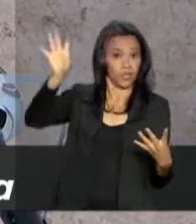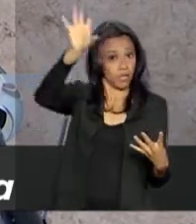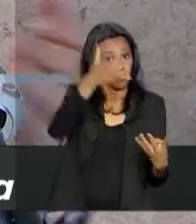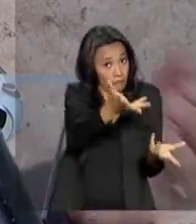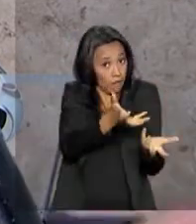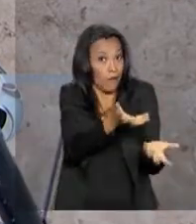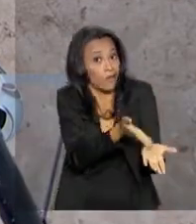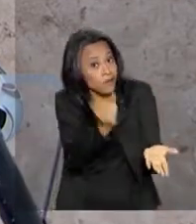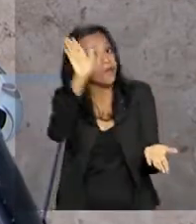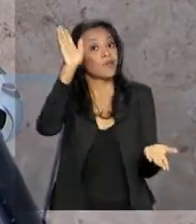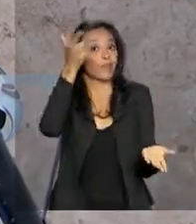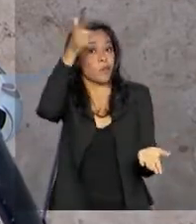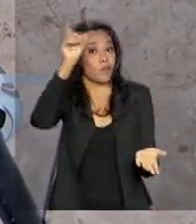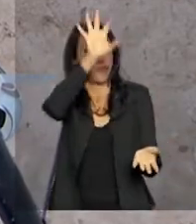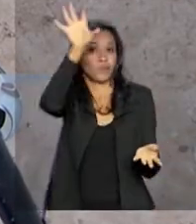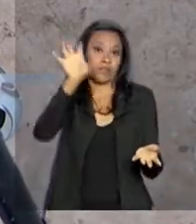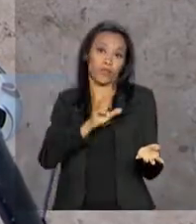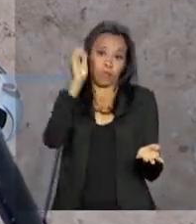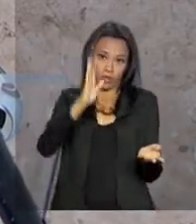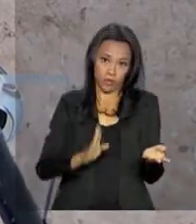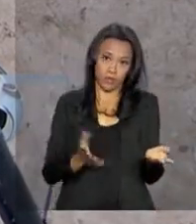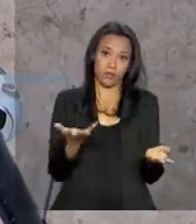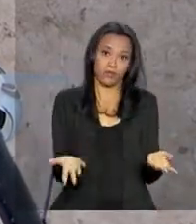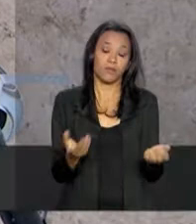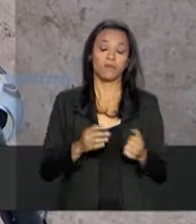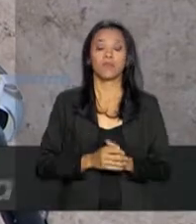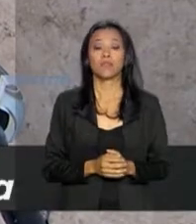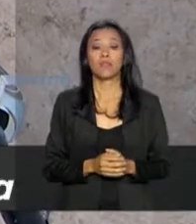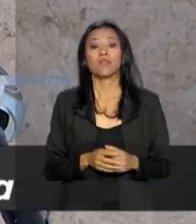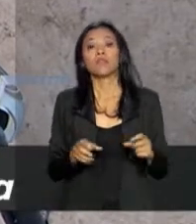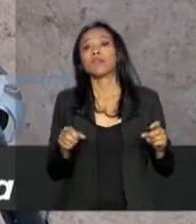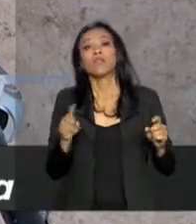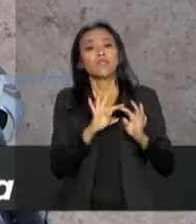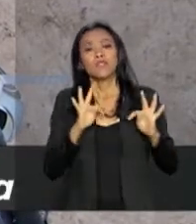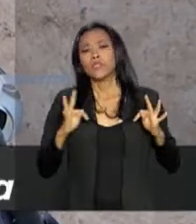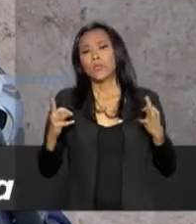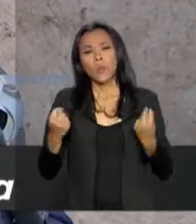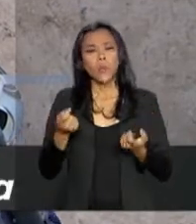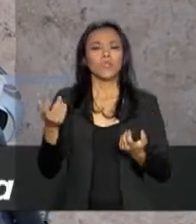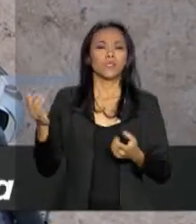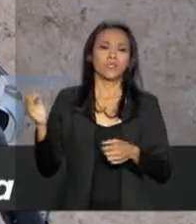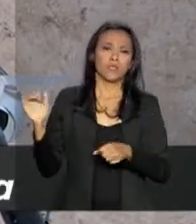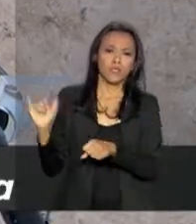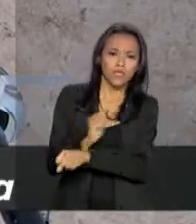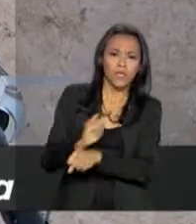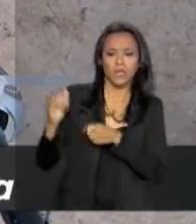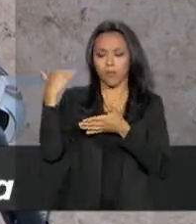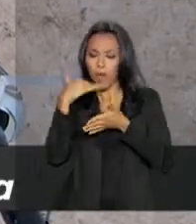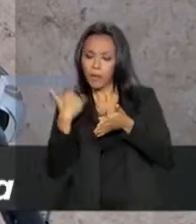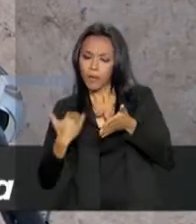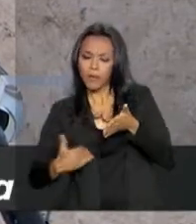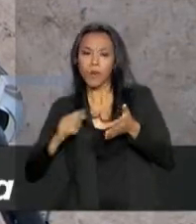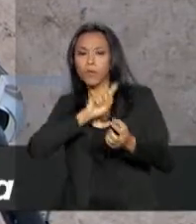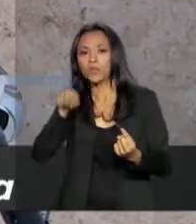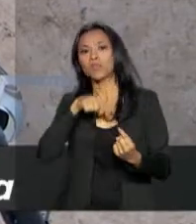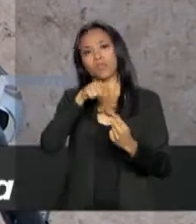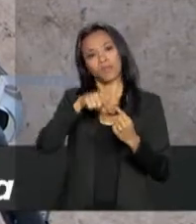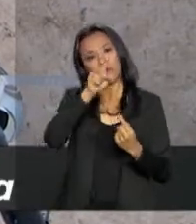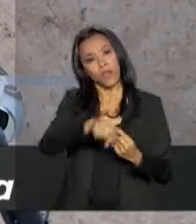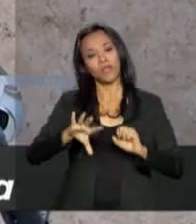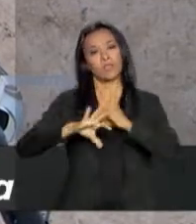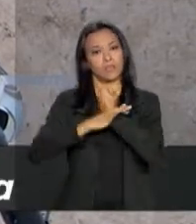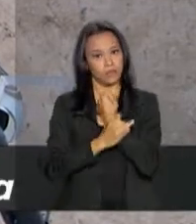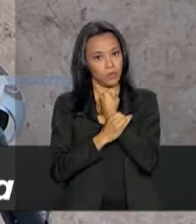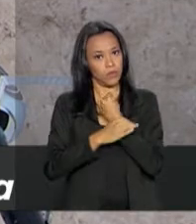quiserem para outros estados da União. E todas as medidas visam assegurar a segurança e o bem-estar da